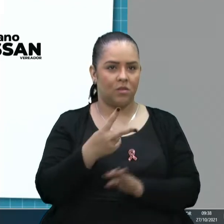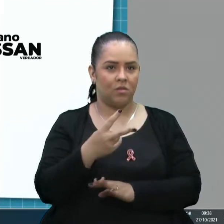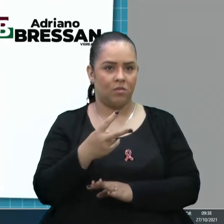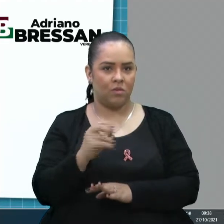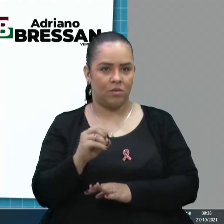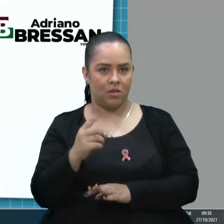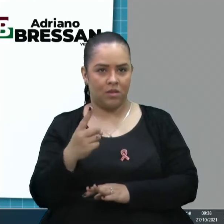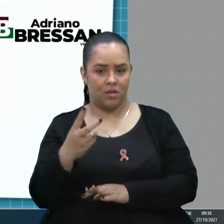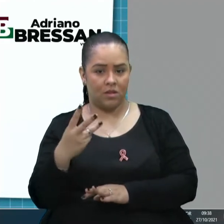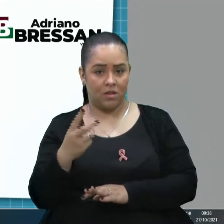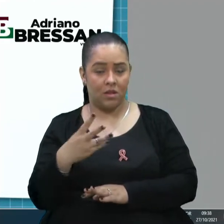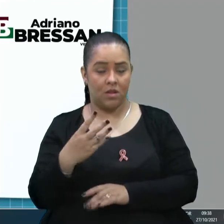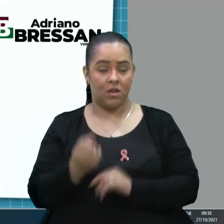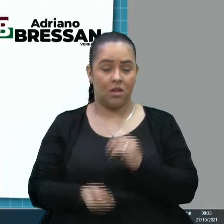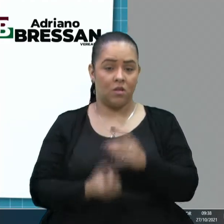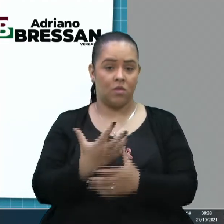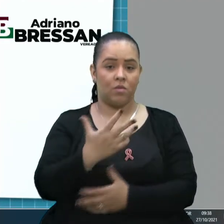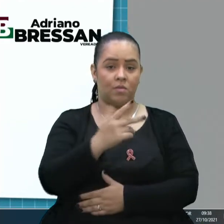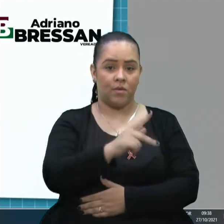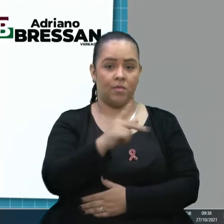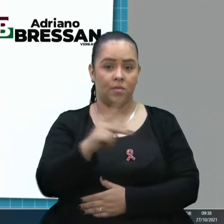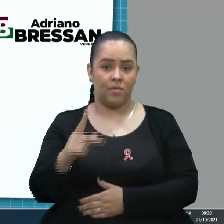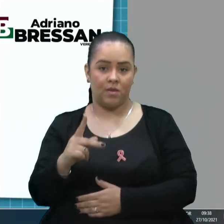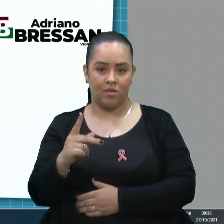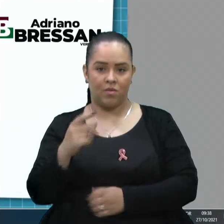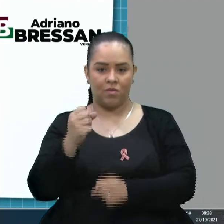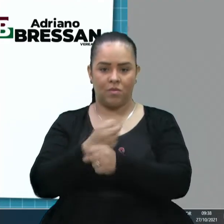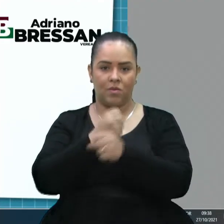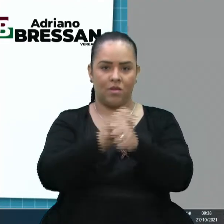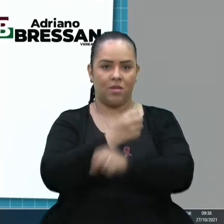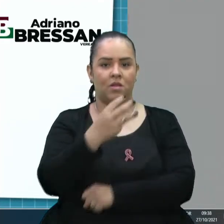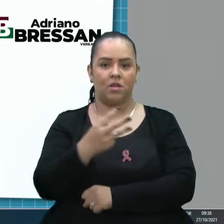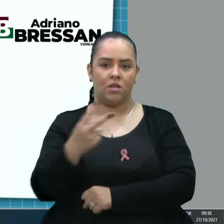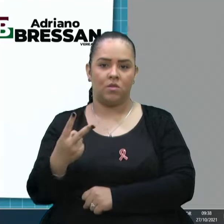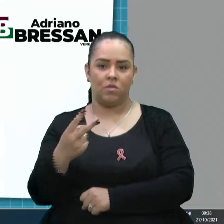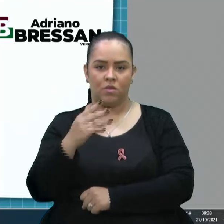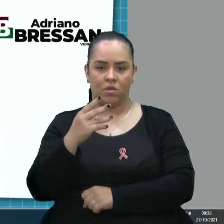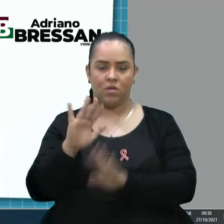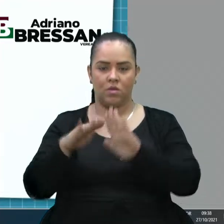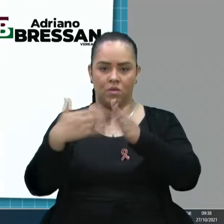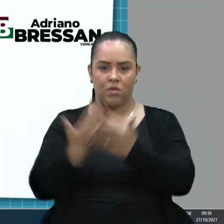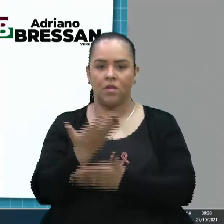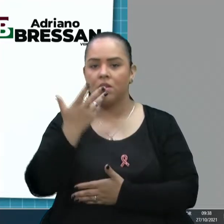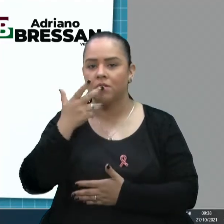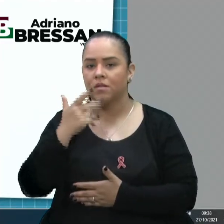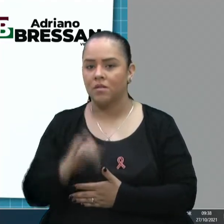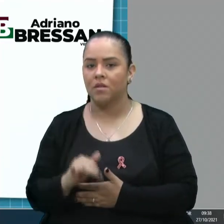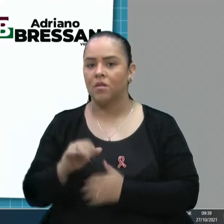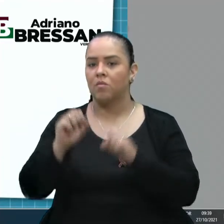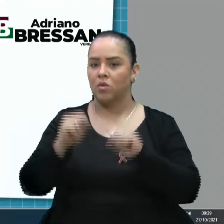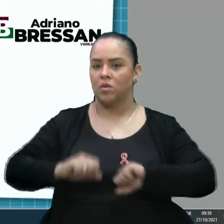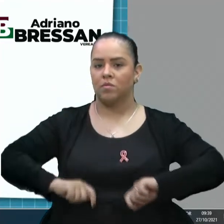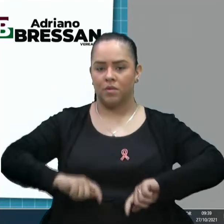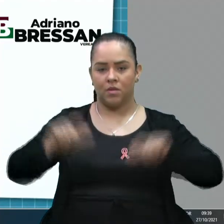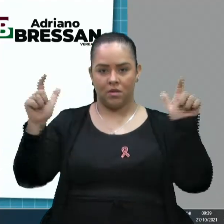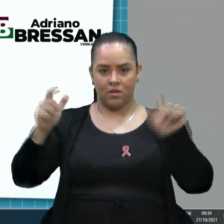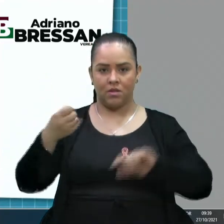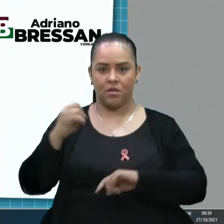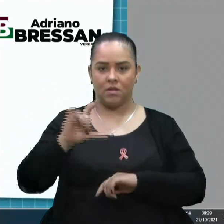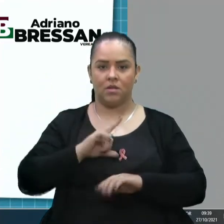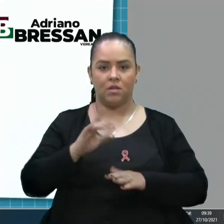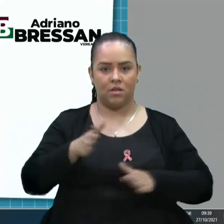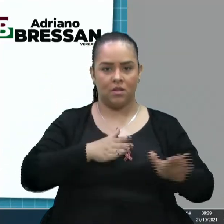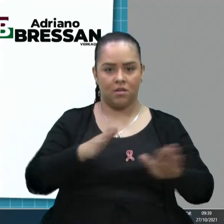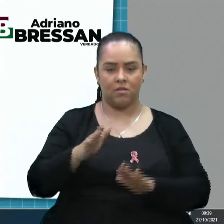para construir 32 creches, ou escolas infantis. As PPPs podem ser ampliadas através do acesso à